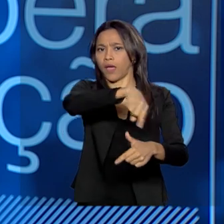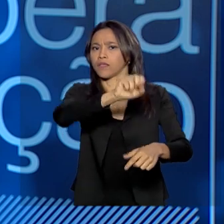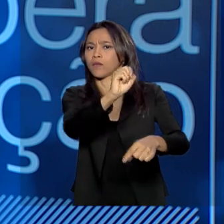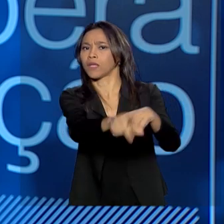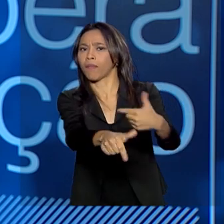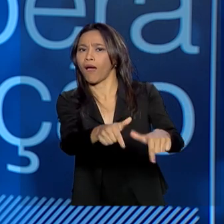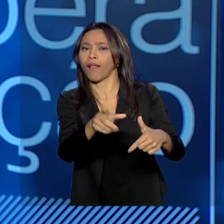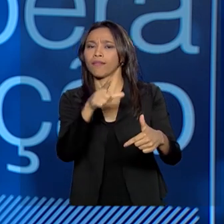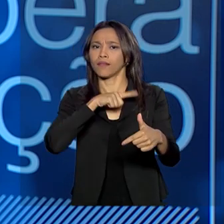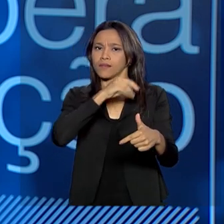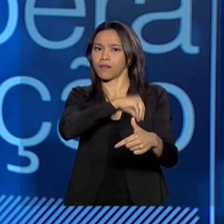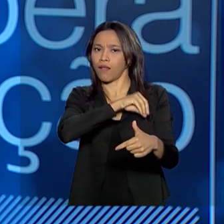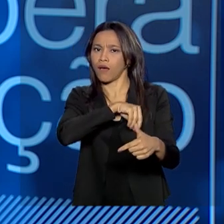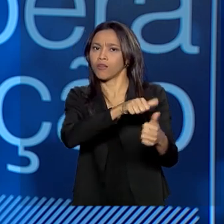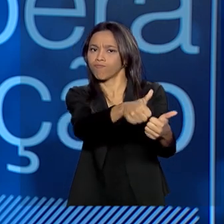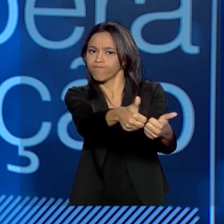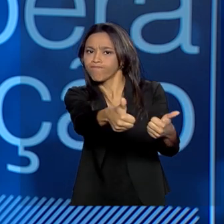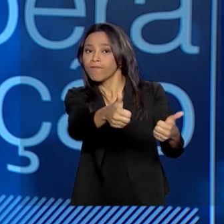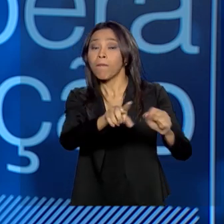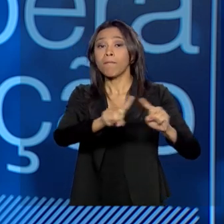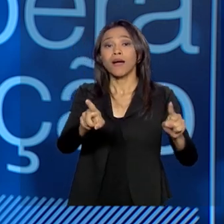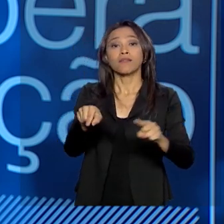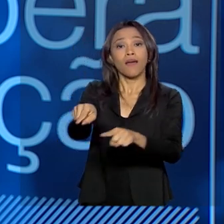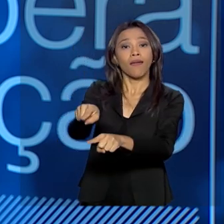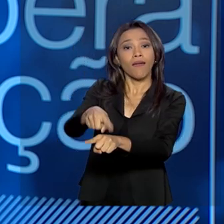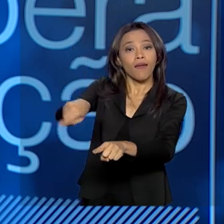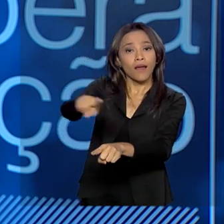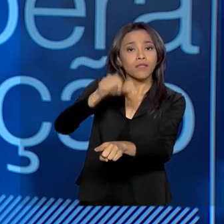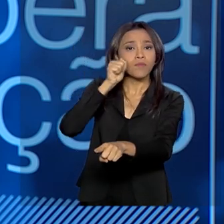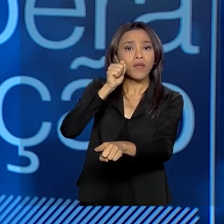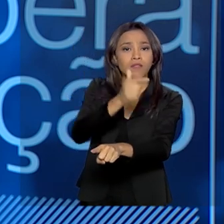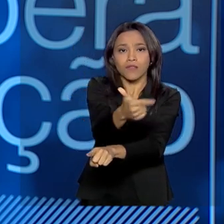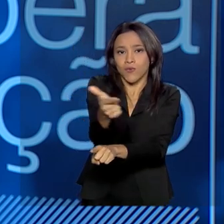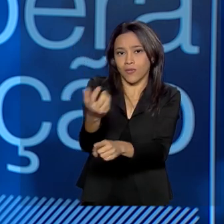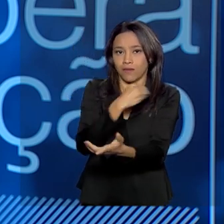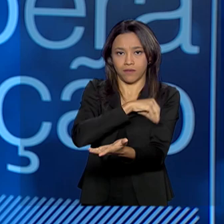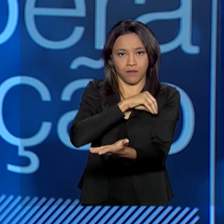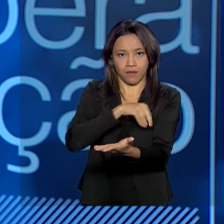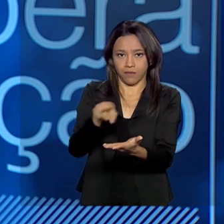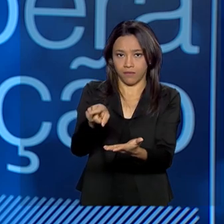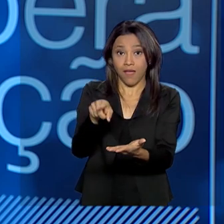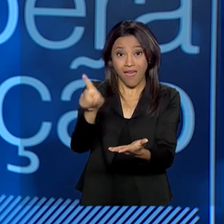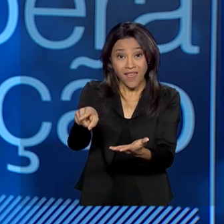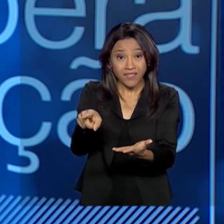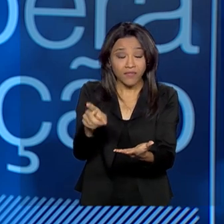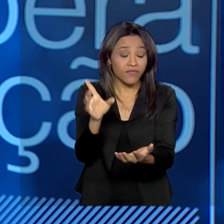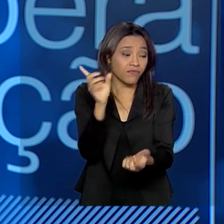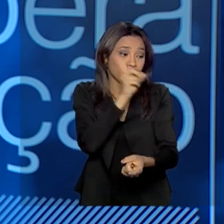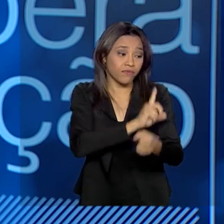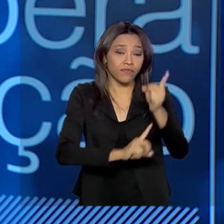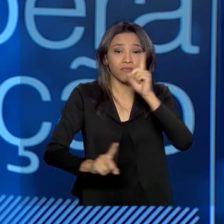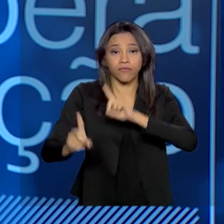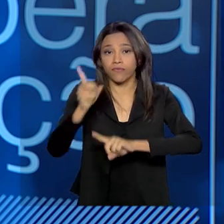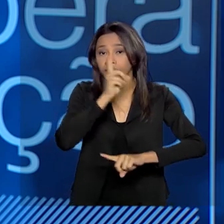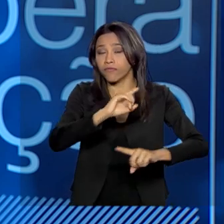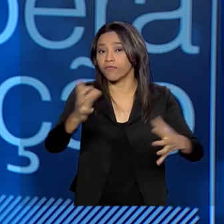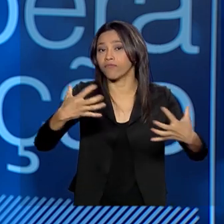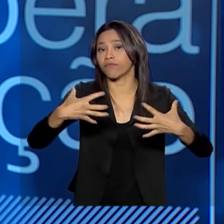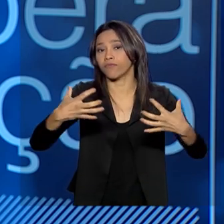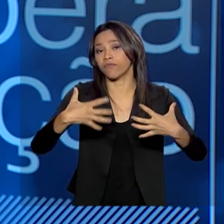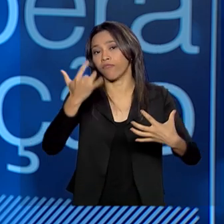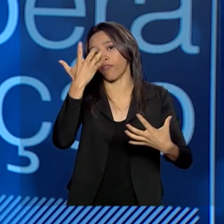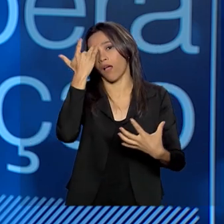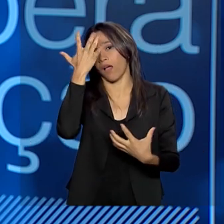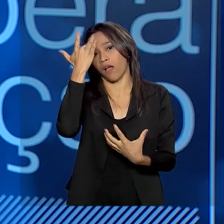com sua qualidade, mas aquela que não tem quase renda. E essa é extremamente vulnerável à violência. É vulnerável